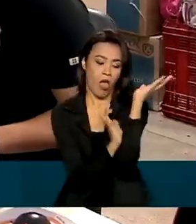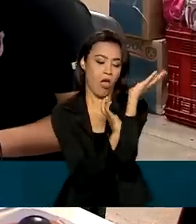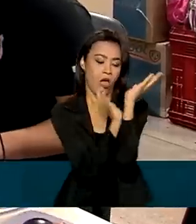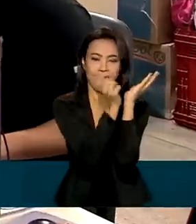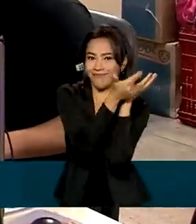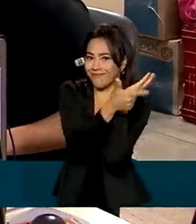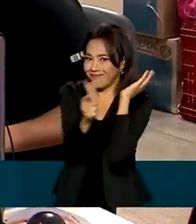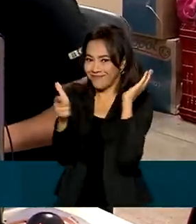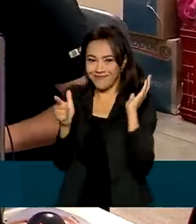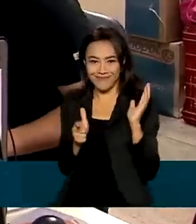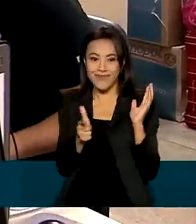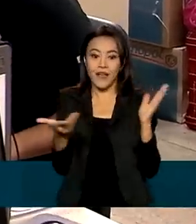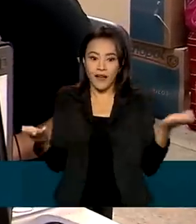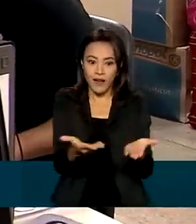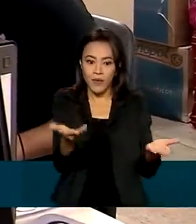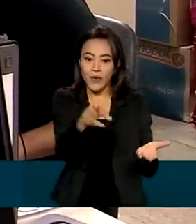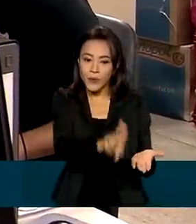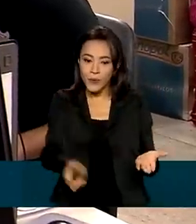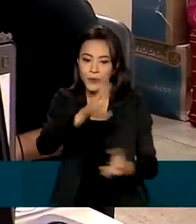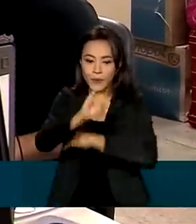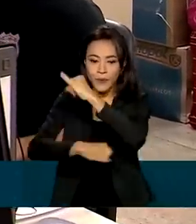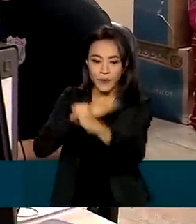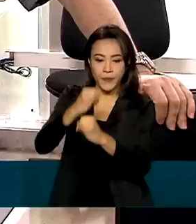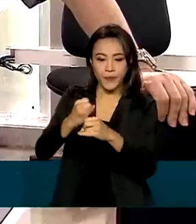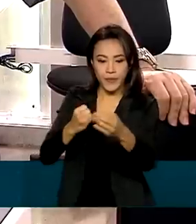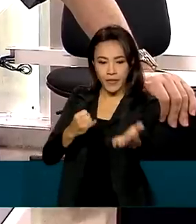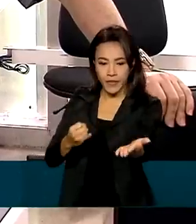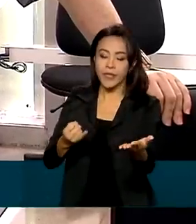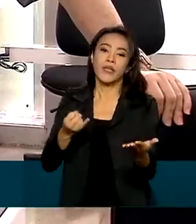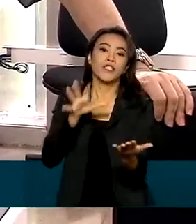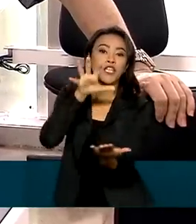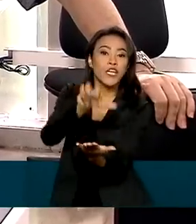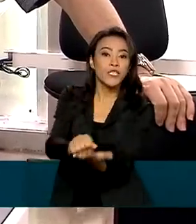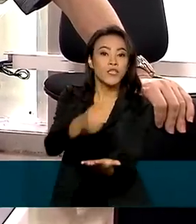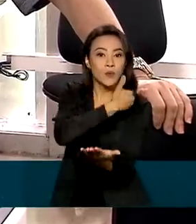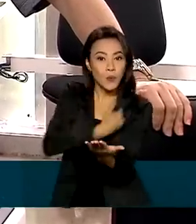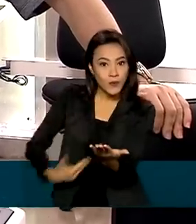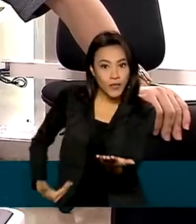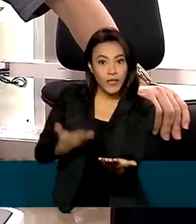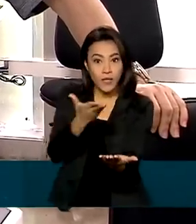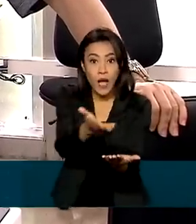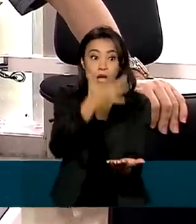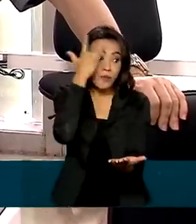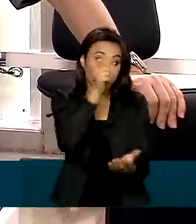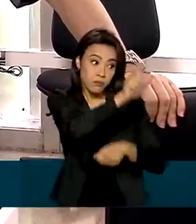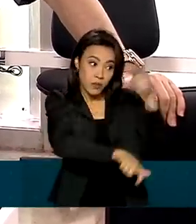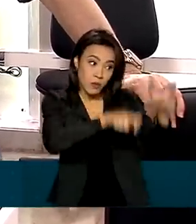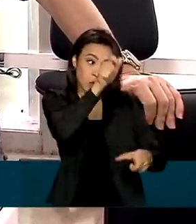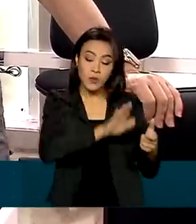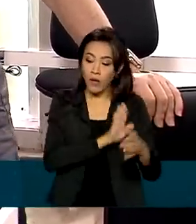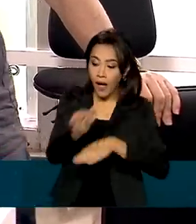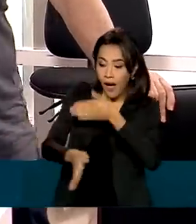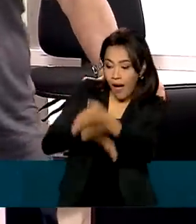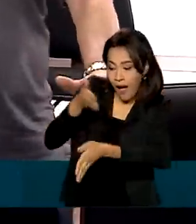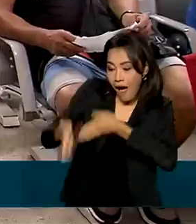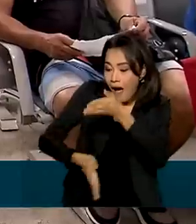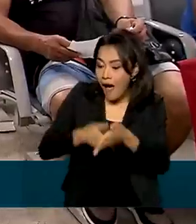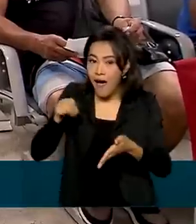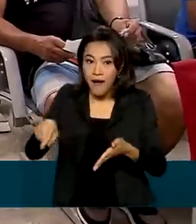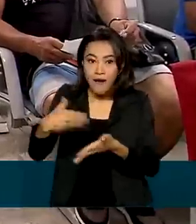modernização dos serviços dos cartórios de registros públicos, cidadãos e empresas vão conseguir certidões eletrônicas e